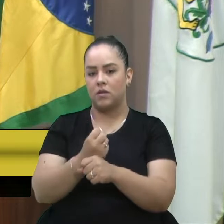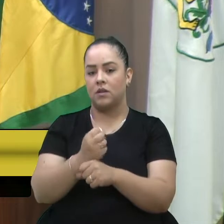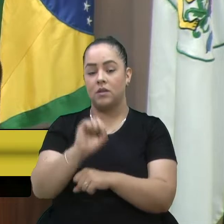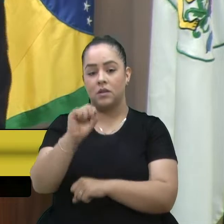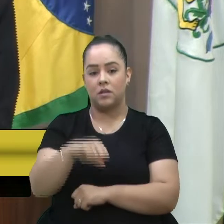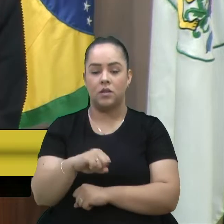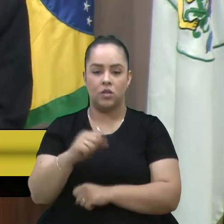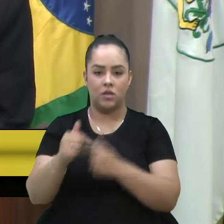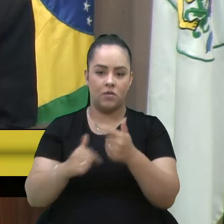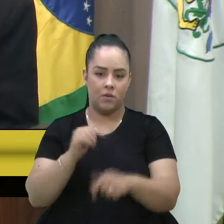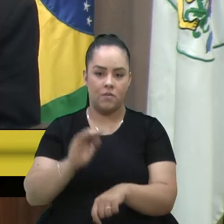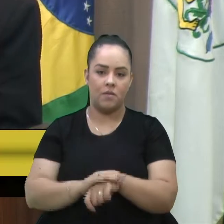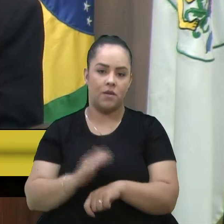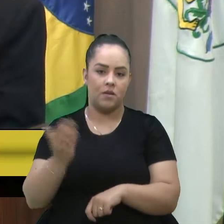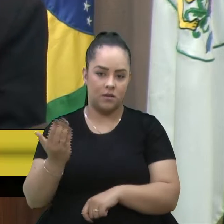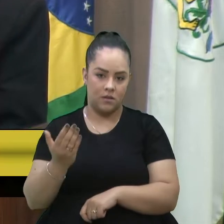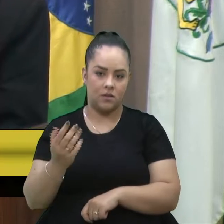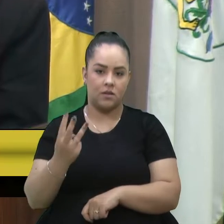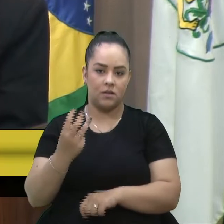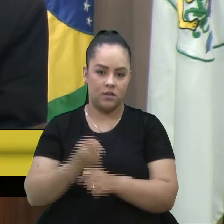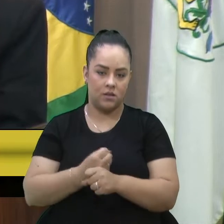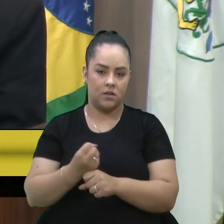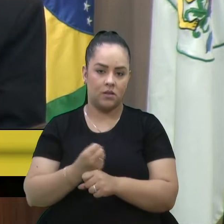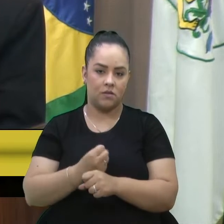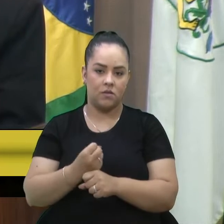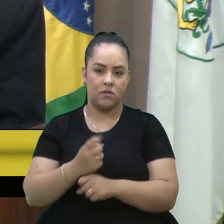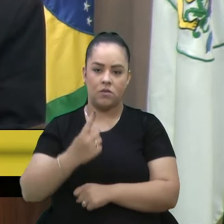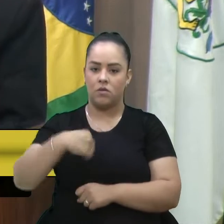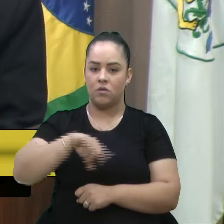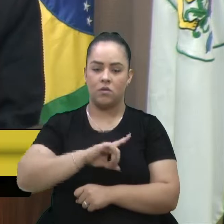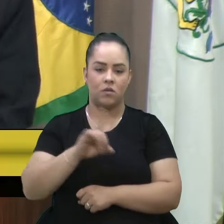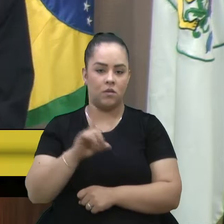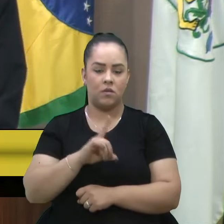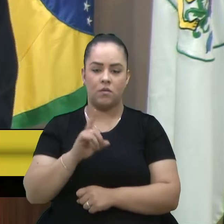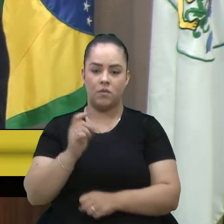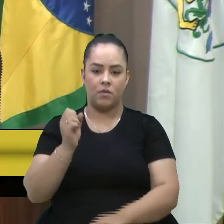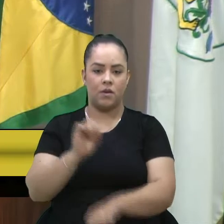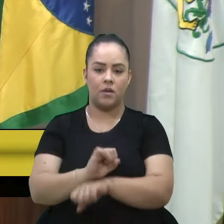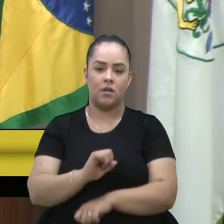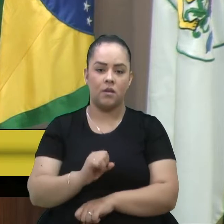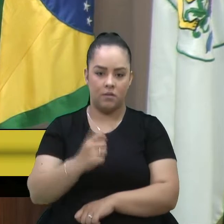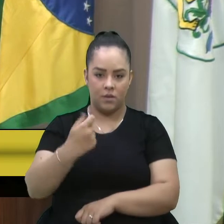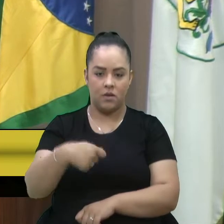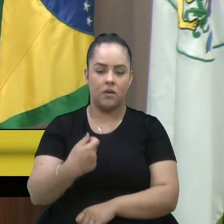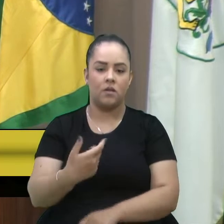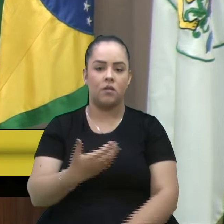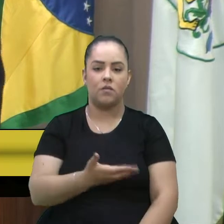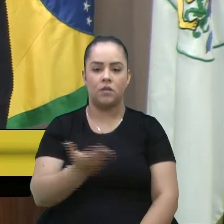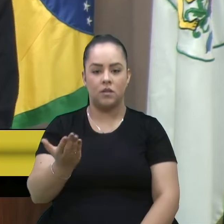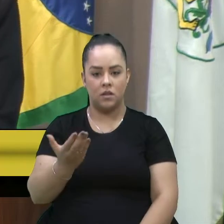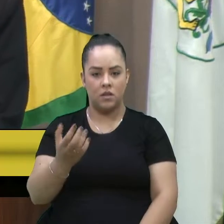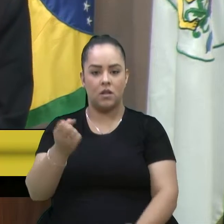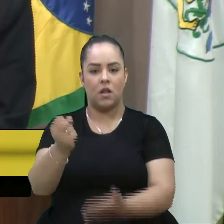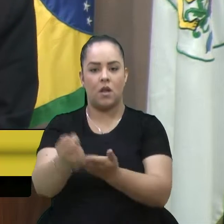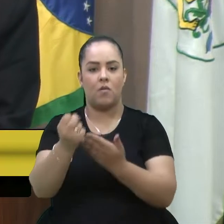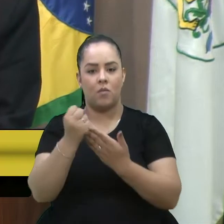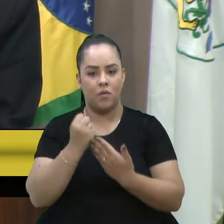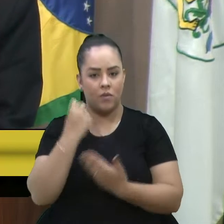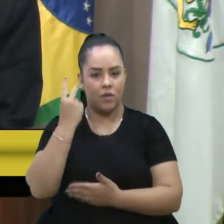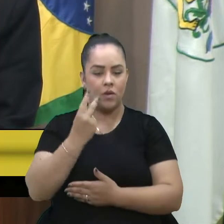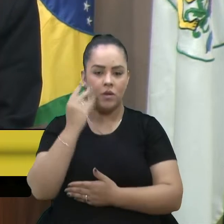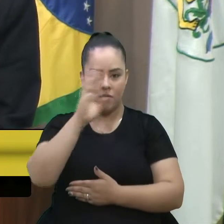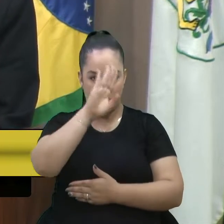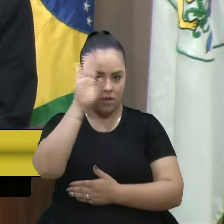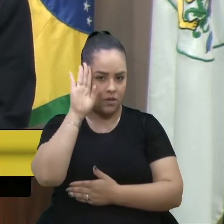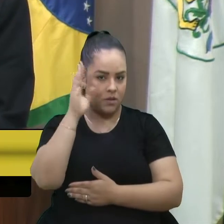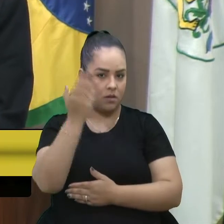mandato, mas aí três anos pela frente, não vamos parar. E conto, sim, com o apoio aqui dos vereadores. Vereador Bressan,